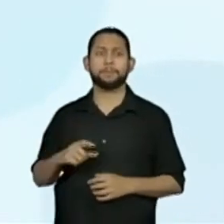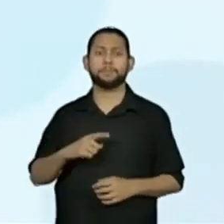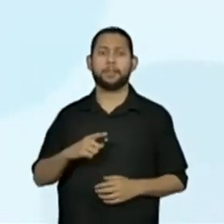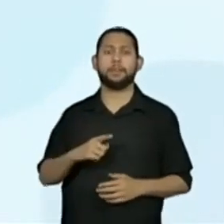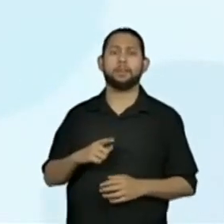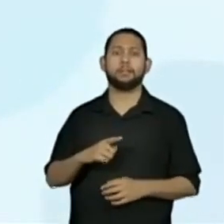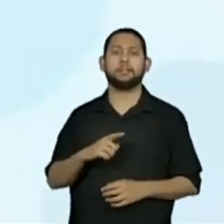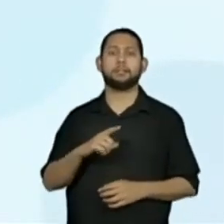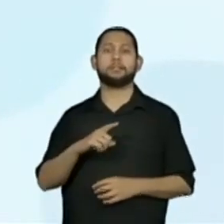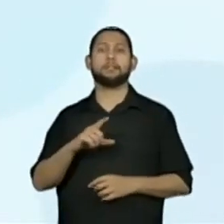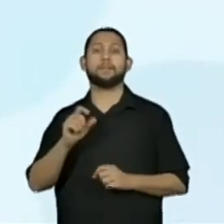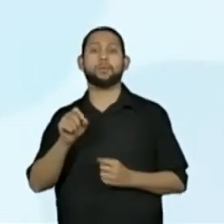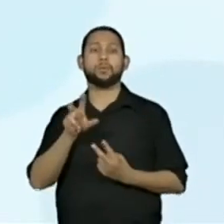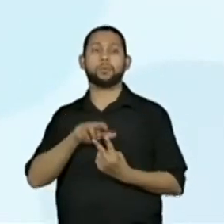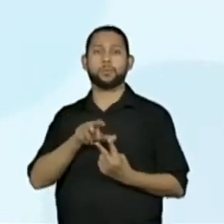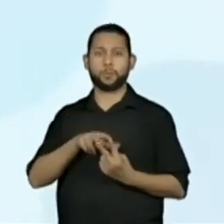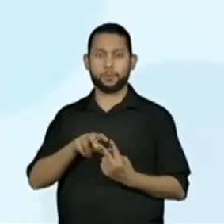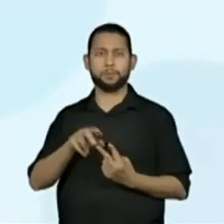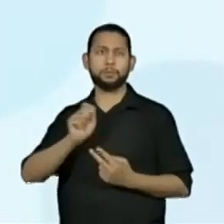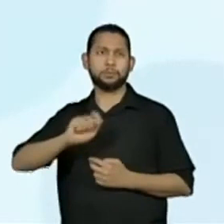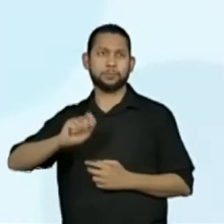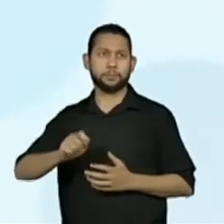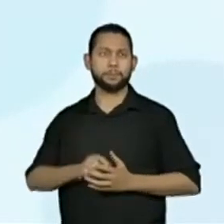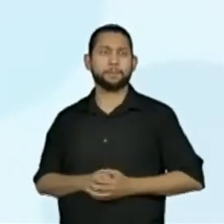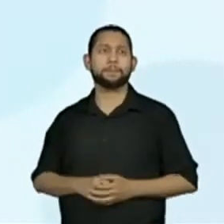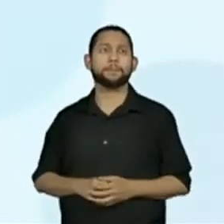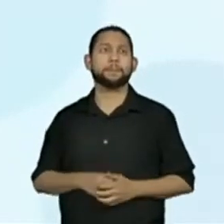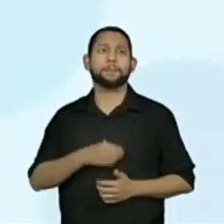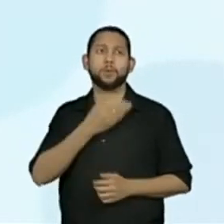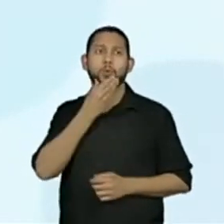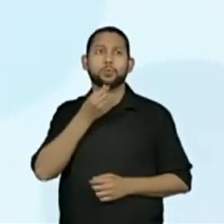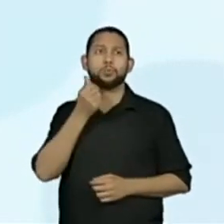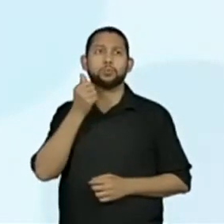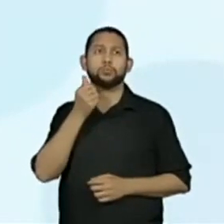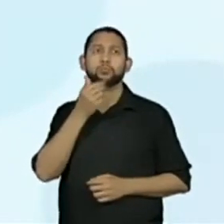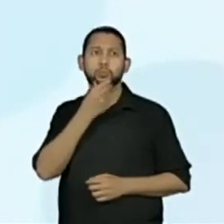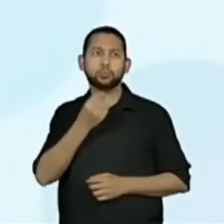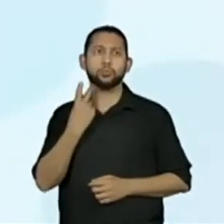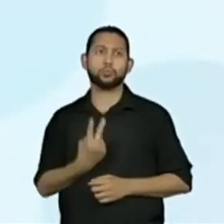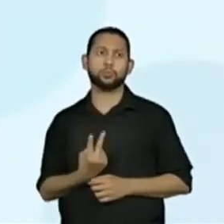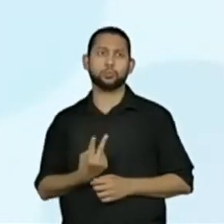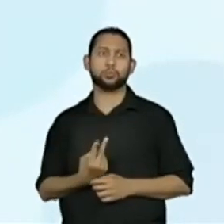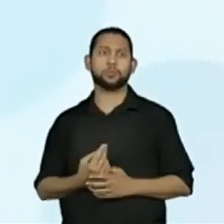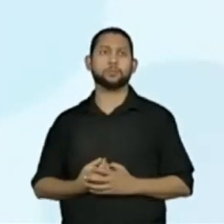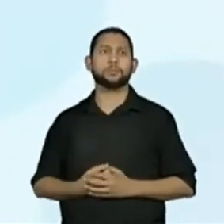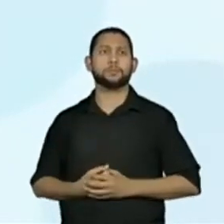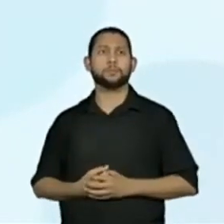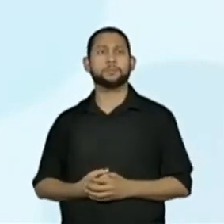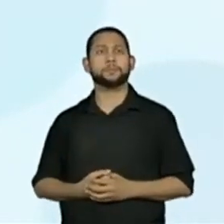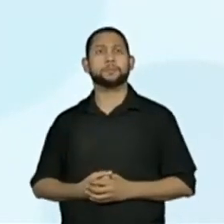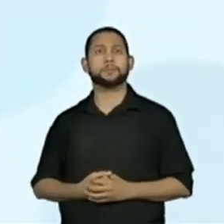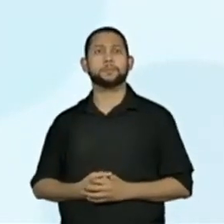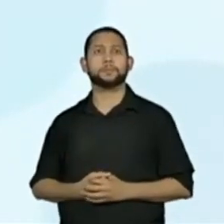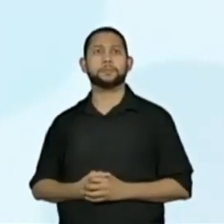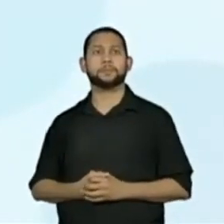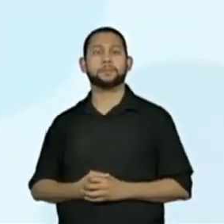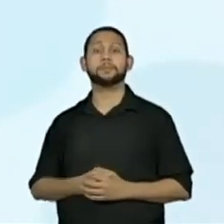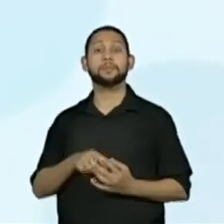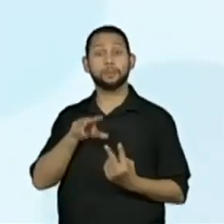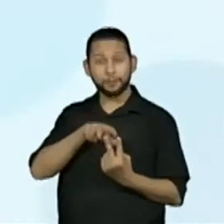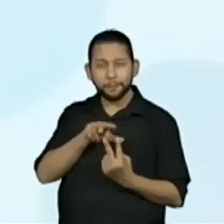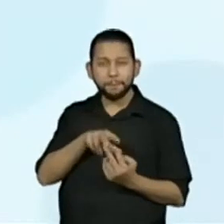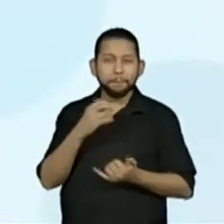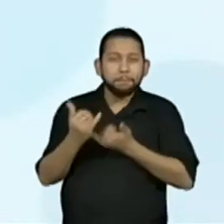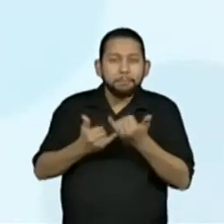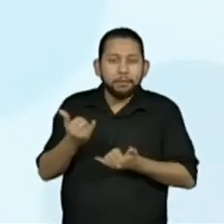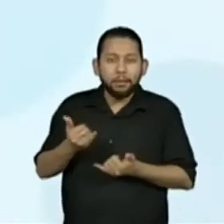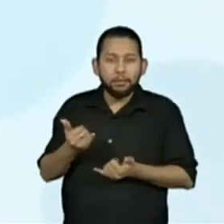apontadas. Deixa eu destacar. Alain e Renan. Estavam brincando